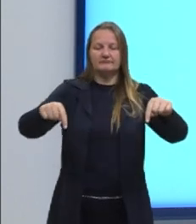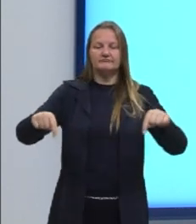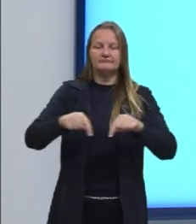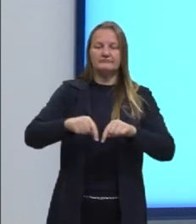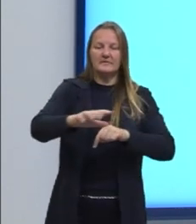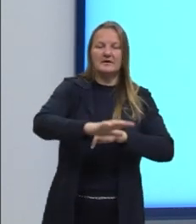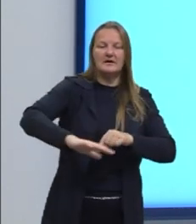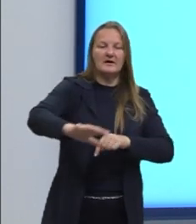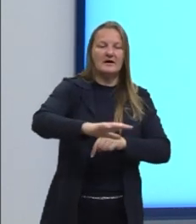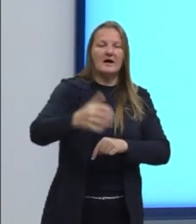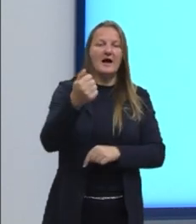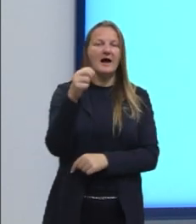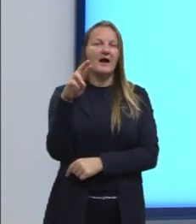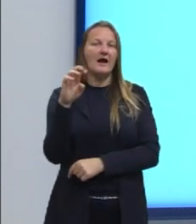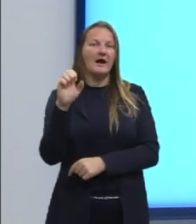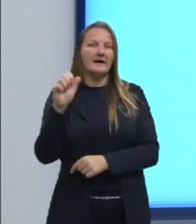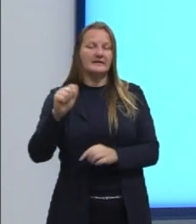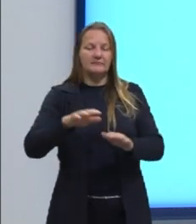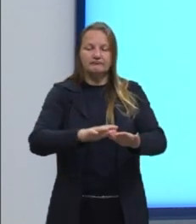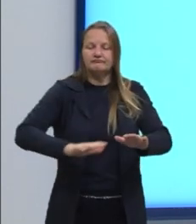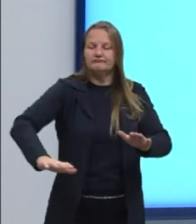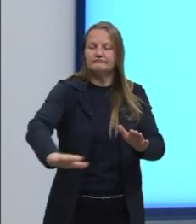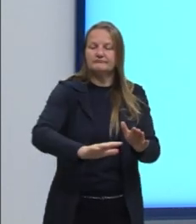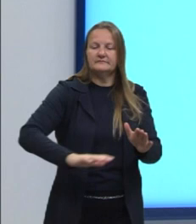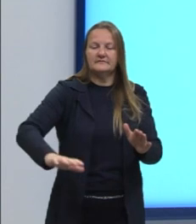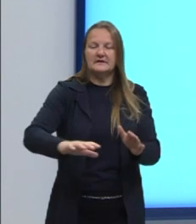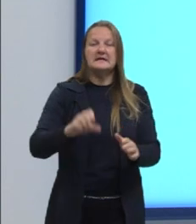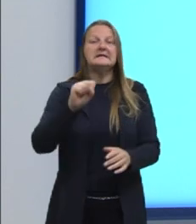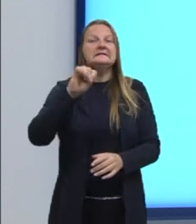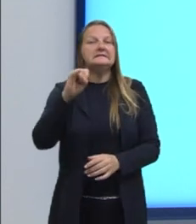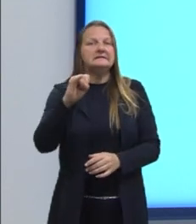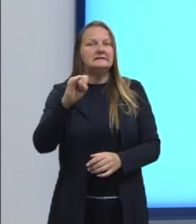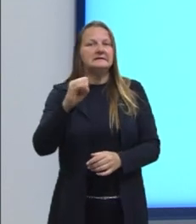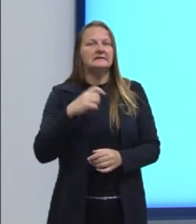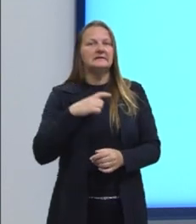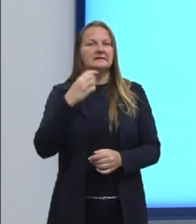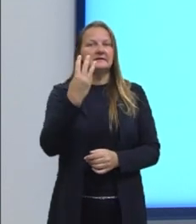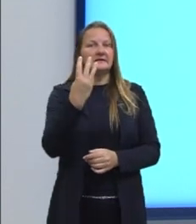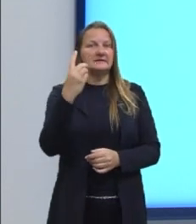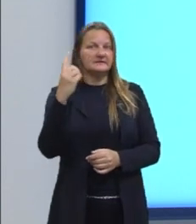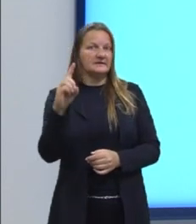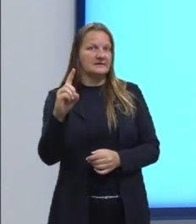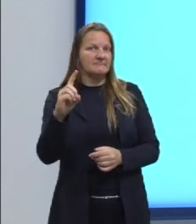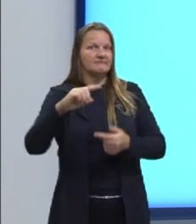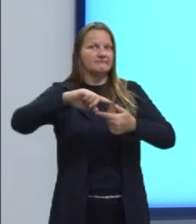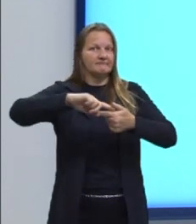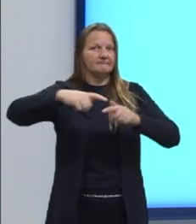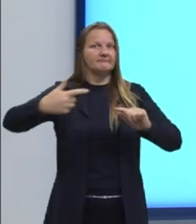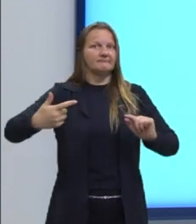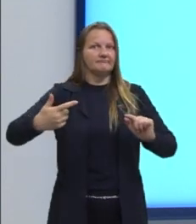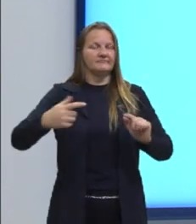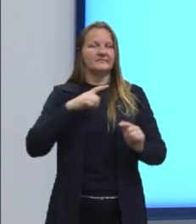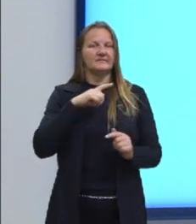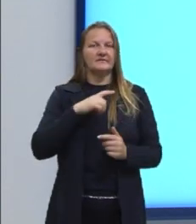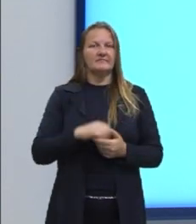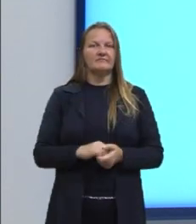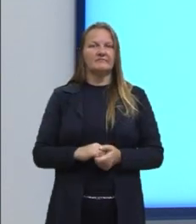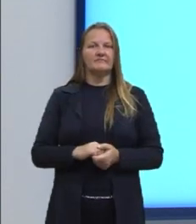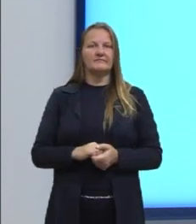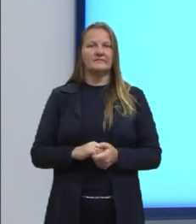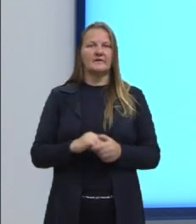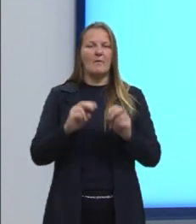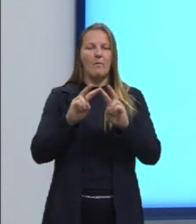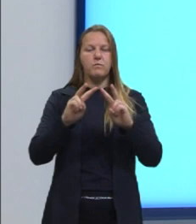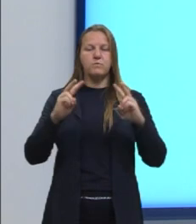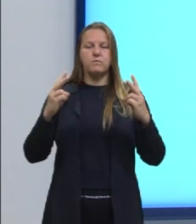quando a gente fala nas figuras planas. Mas, se entra uma figura espacial, nós temos também o cálculo de volume.